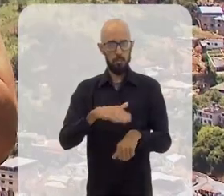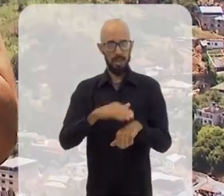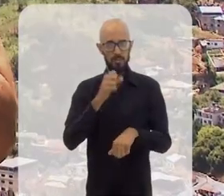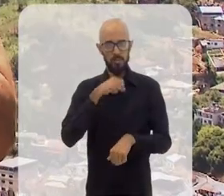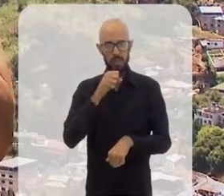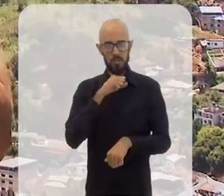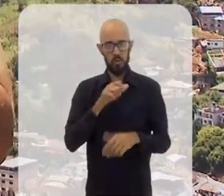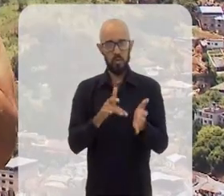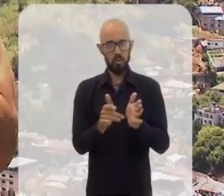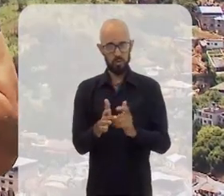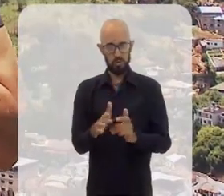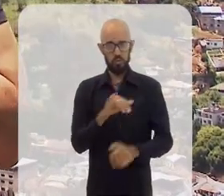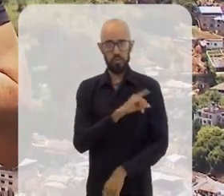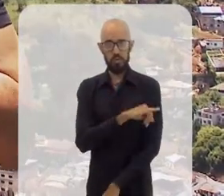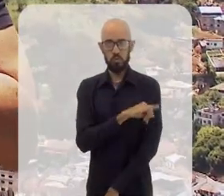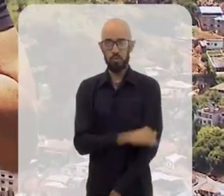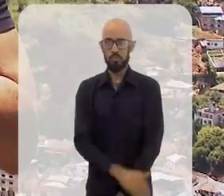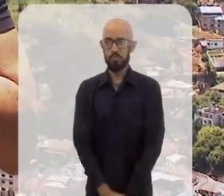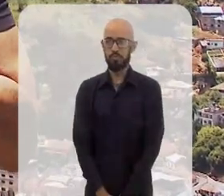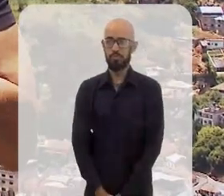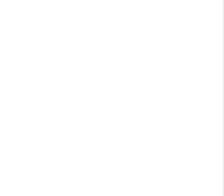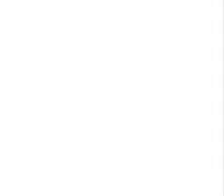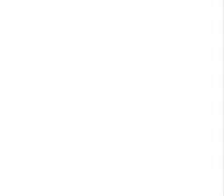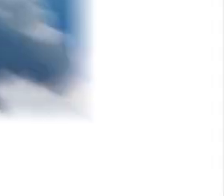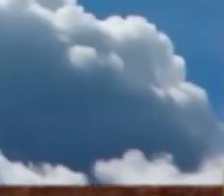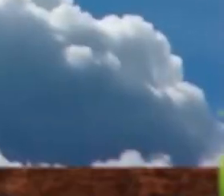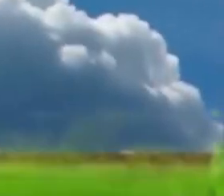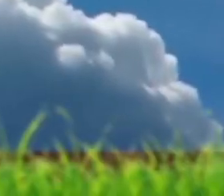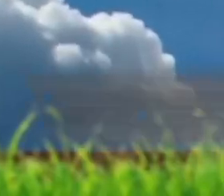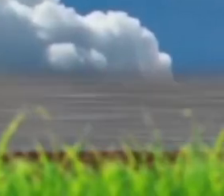junto com o nosso irmão mais velho, que é o Cristo Redentor do Rio.